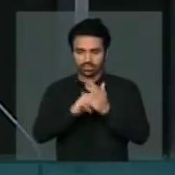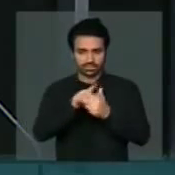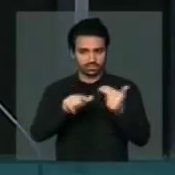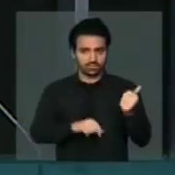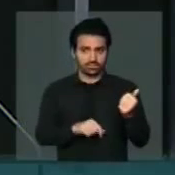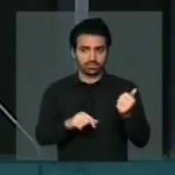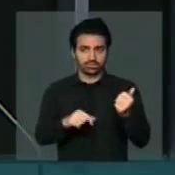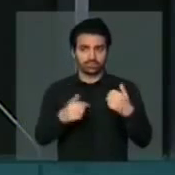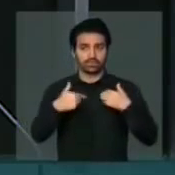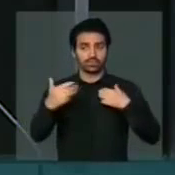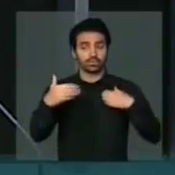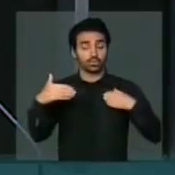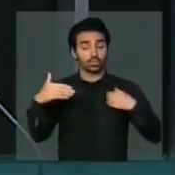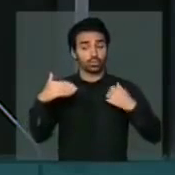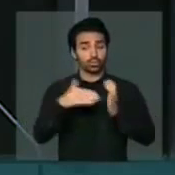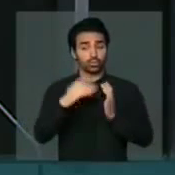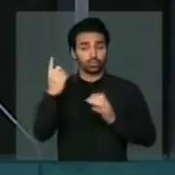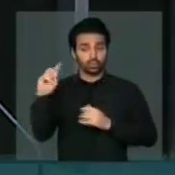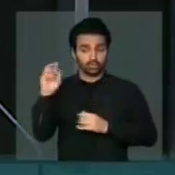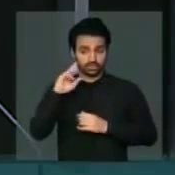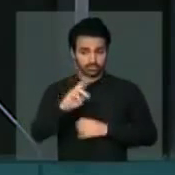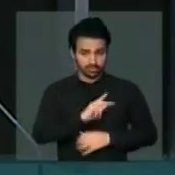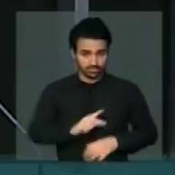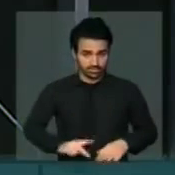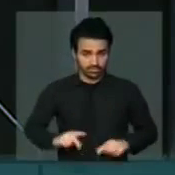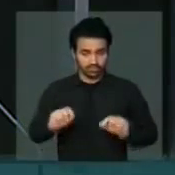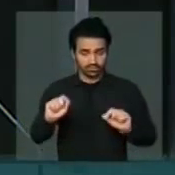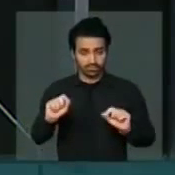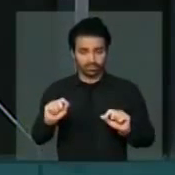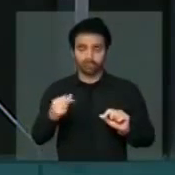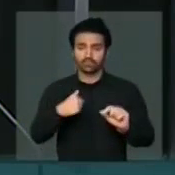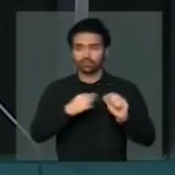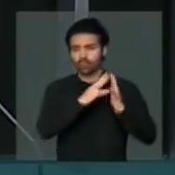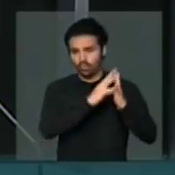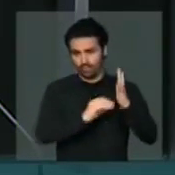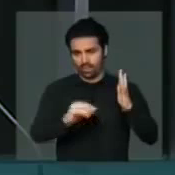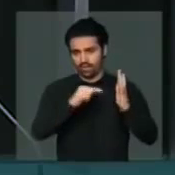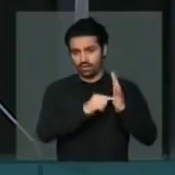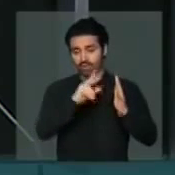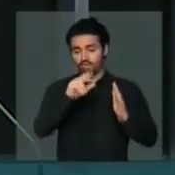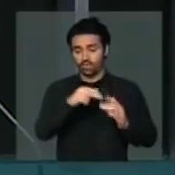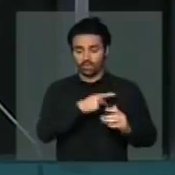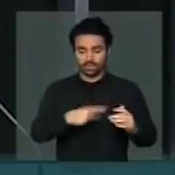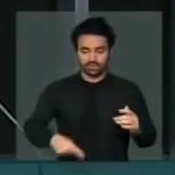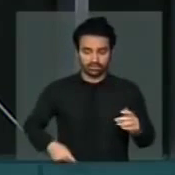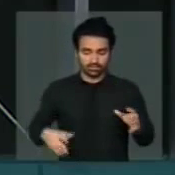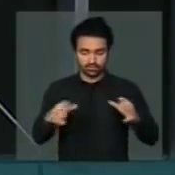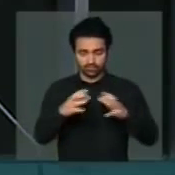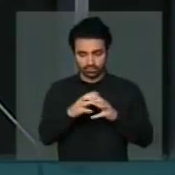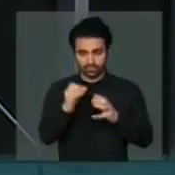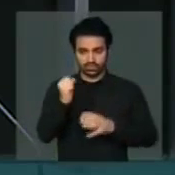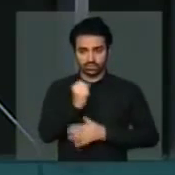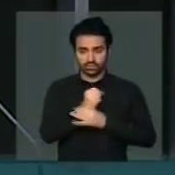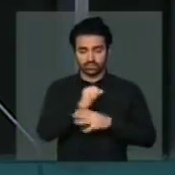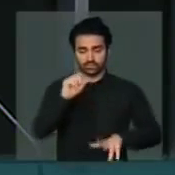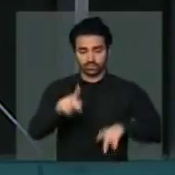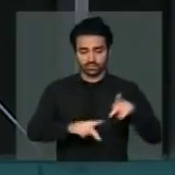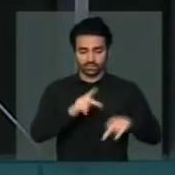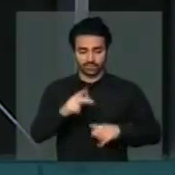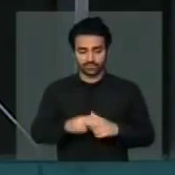eu quero finalizar, senhor presidente, plagiando o nosso presidente da frente parlamentar da segurança pública.